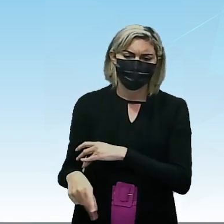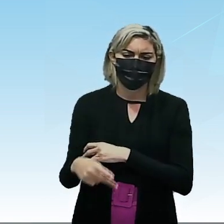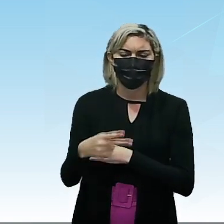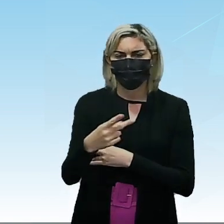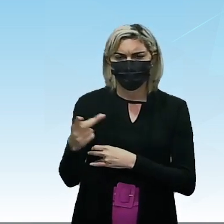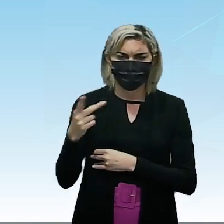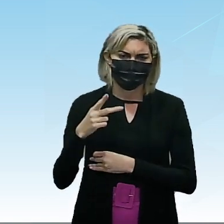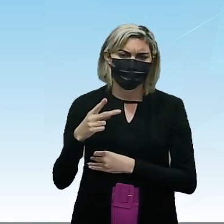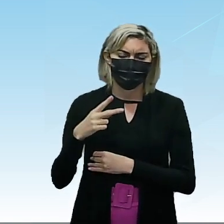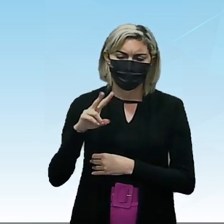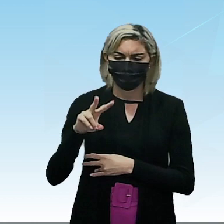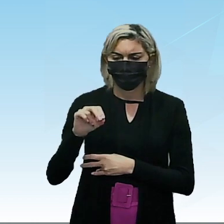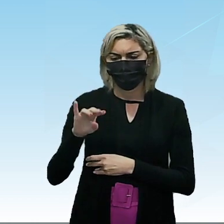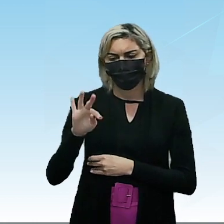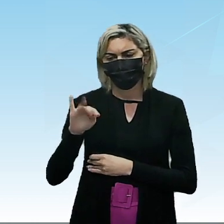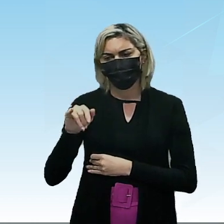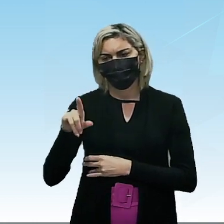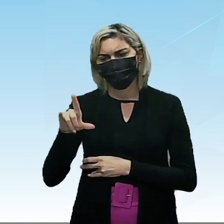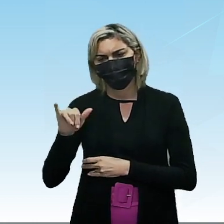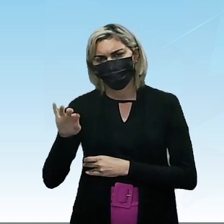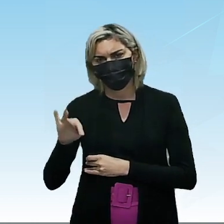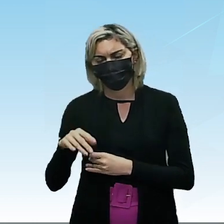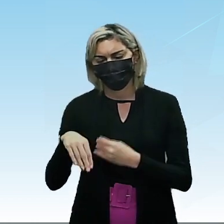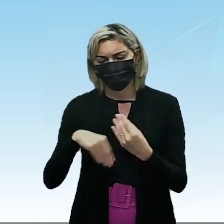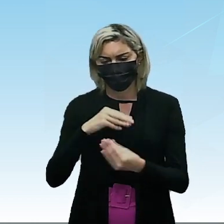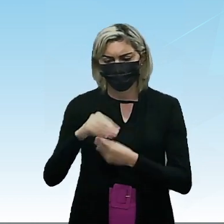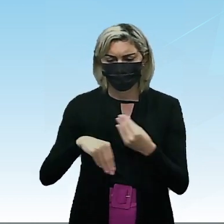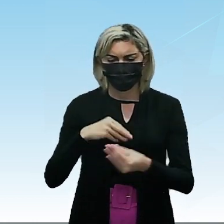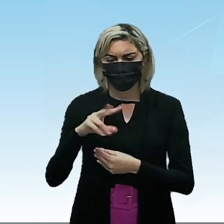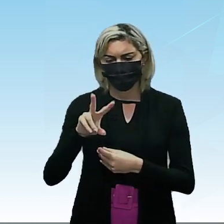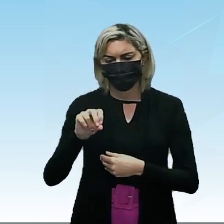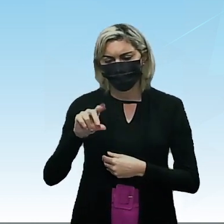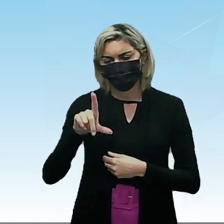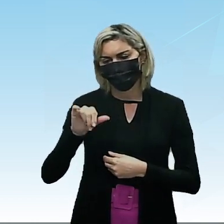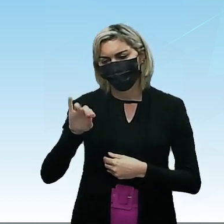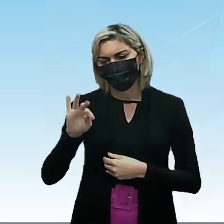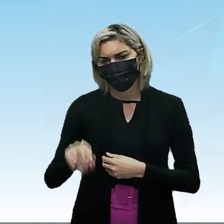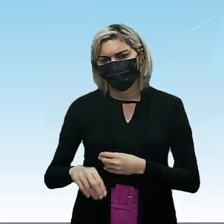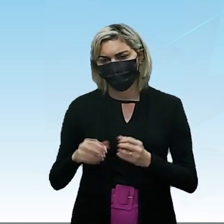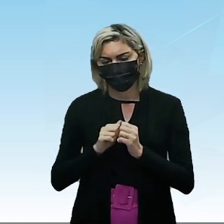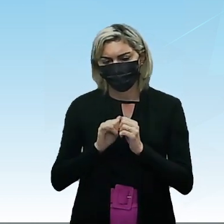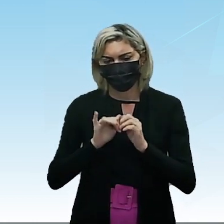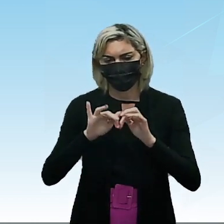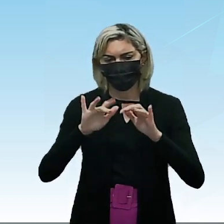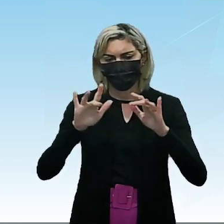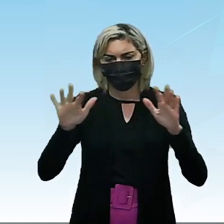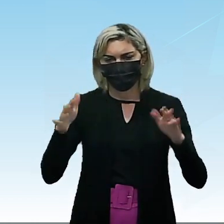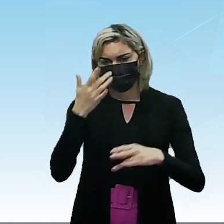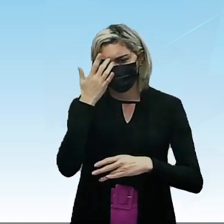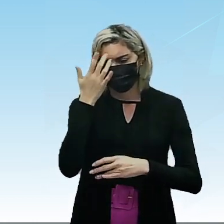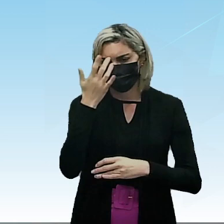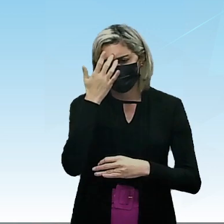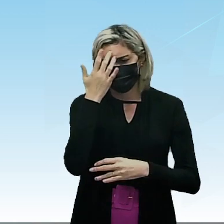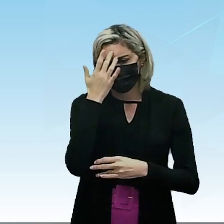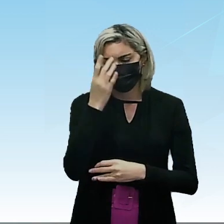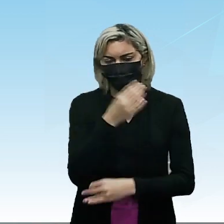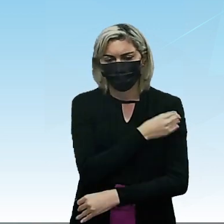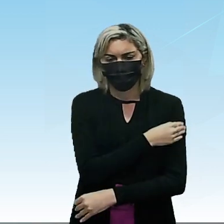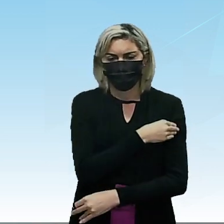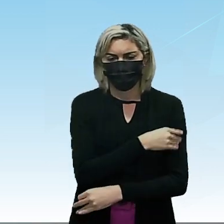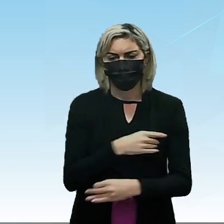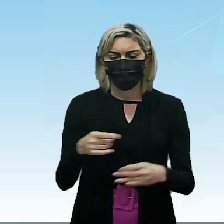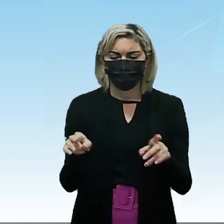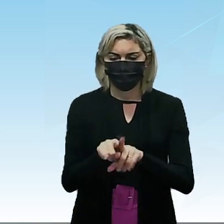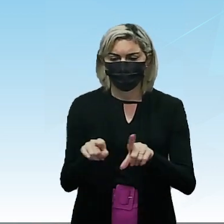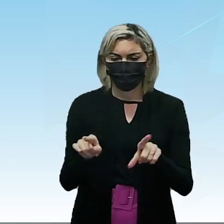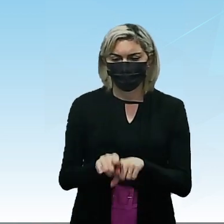volatilidade. O álcool é uma substância volátil que evapora com facilidade. O álcool também,